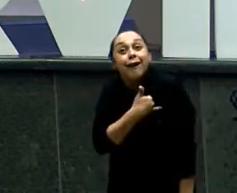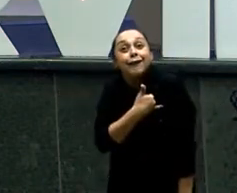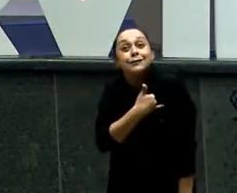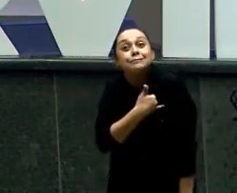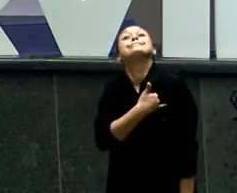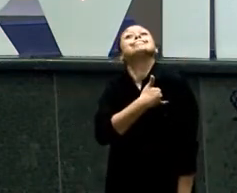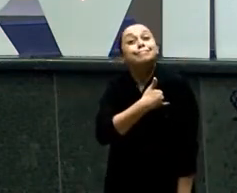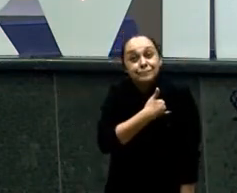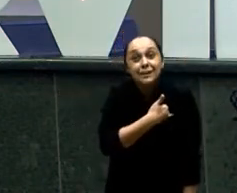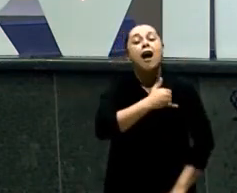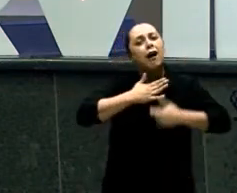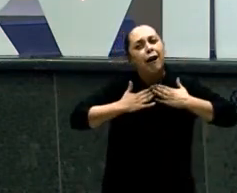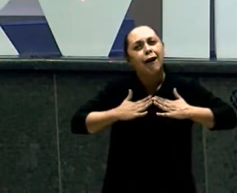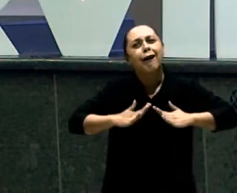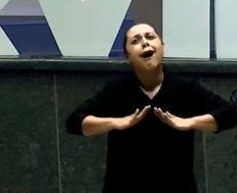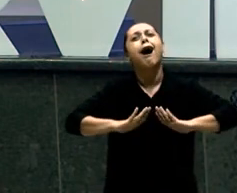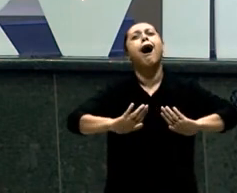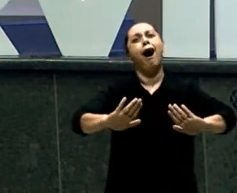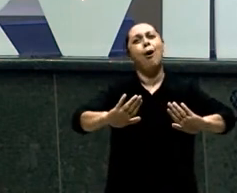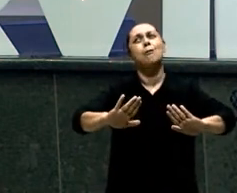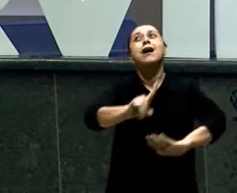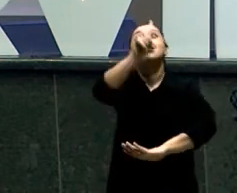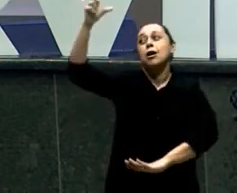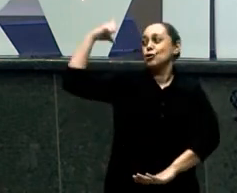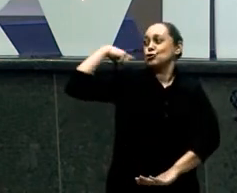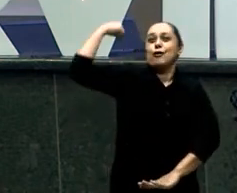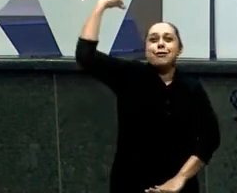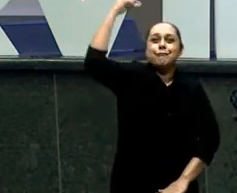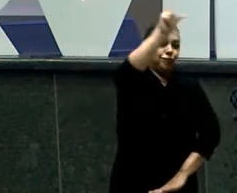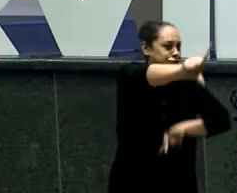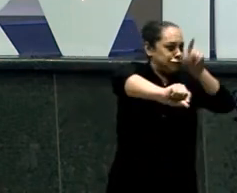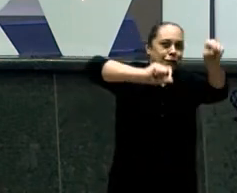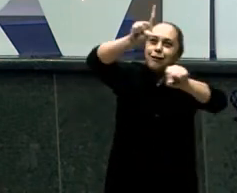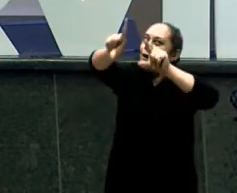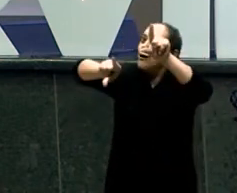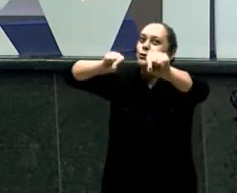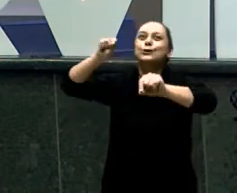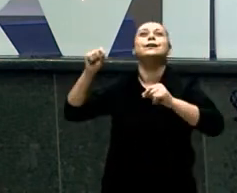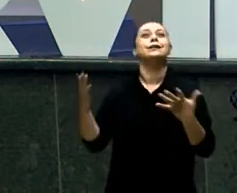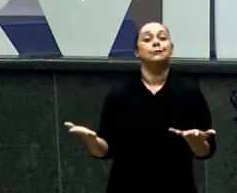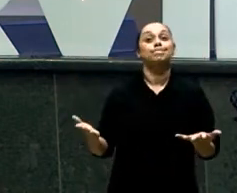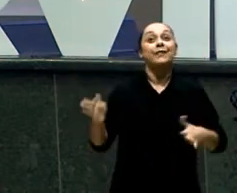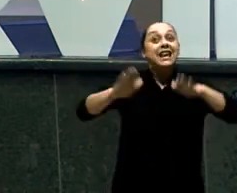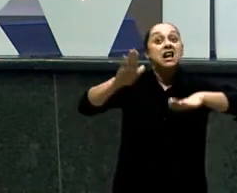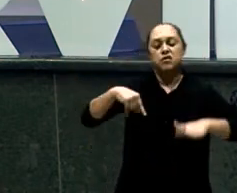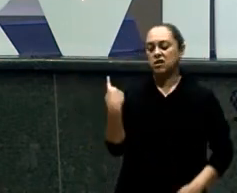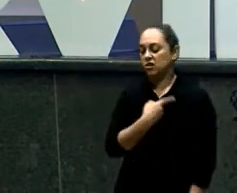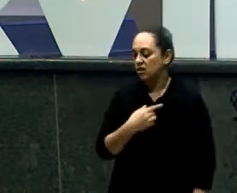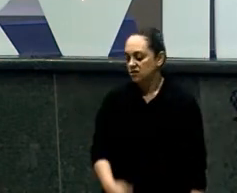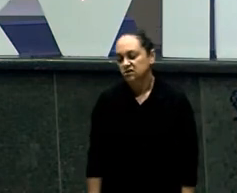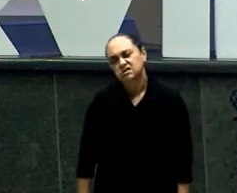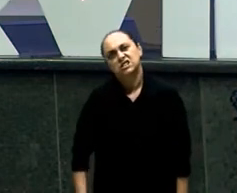Porque querem ser Aquilo que já é Só que não descobriu ainda Não